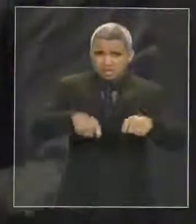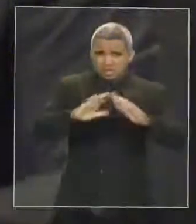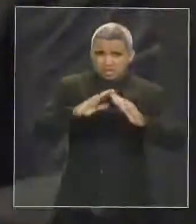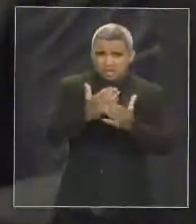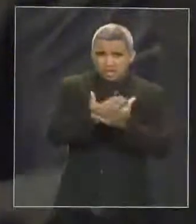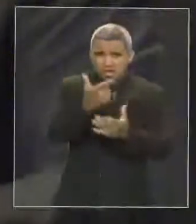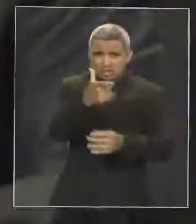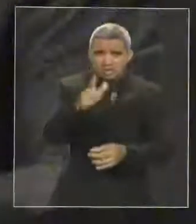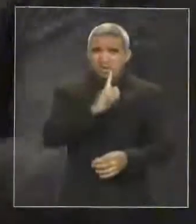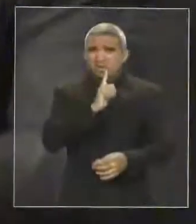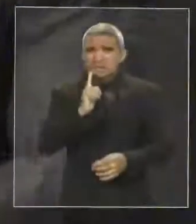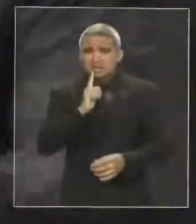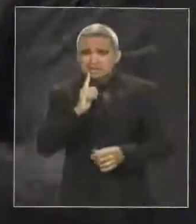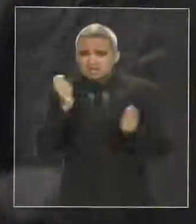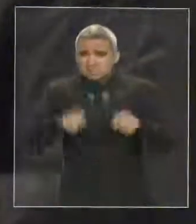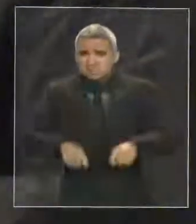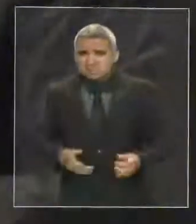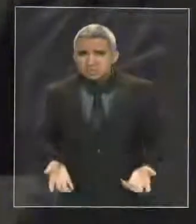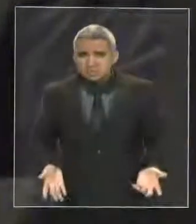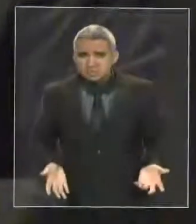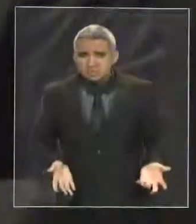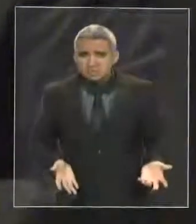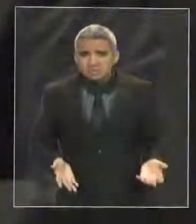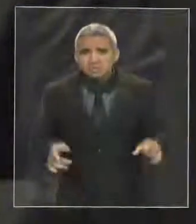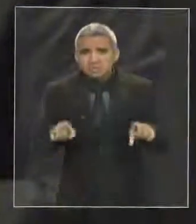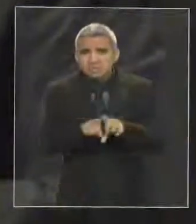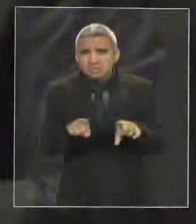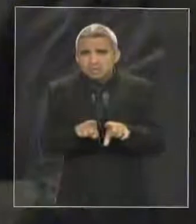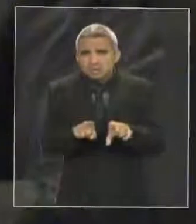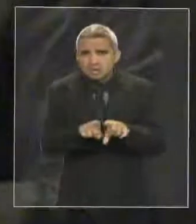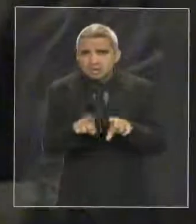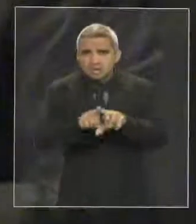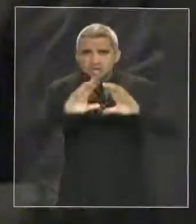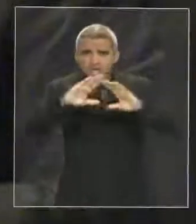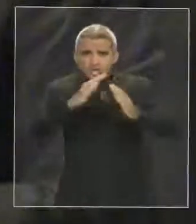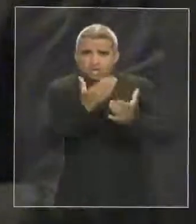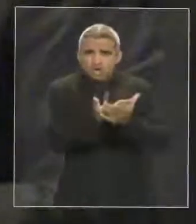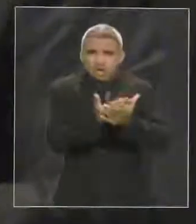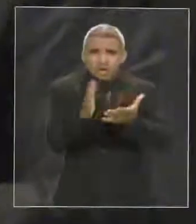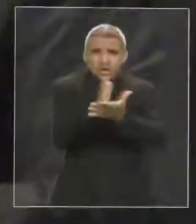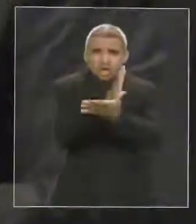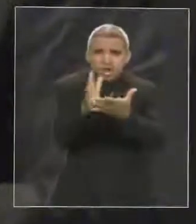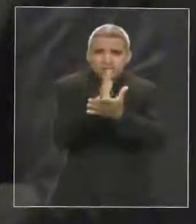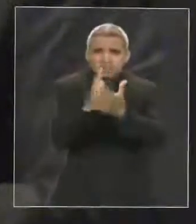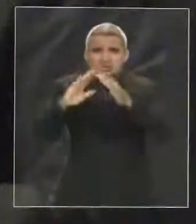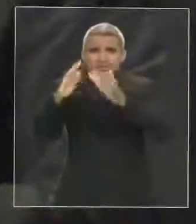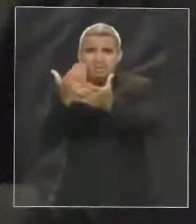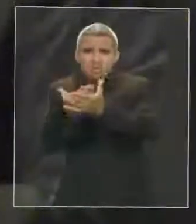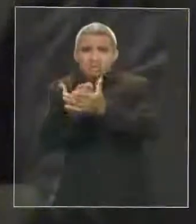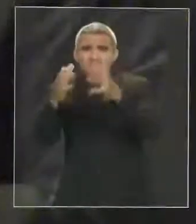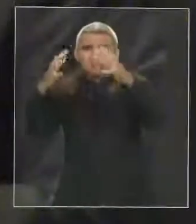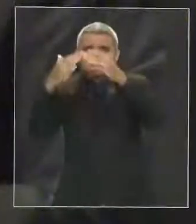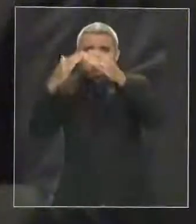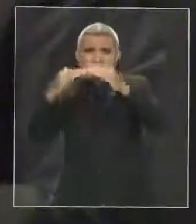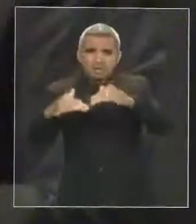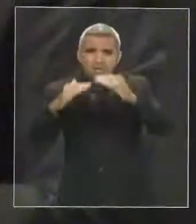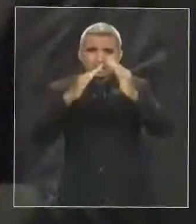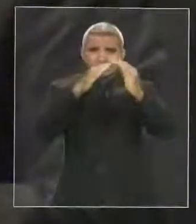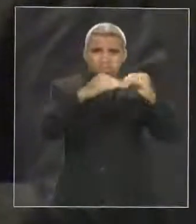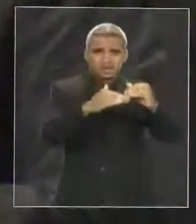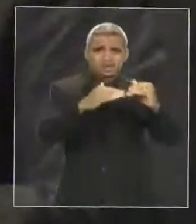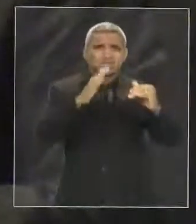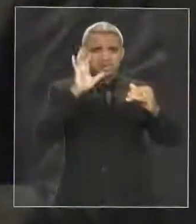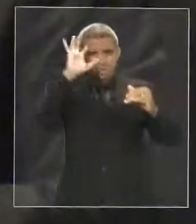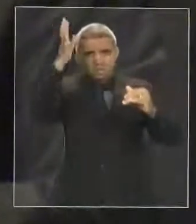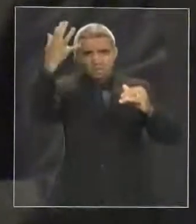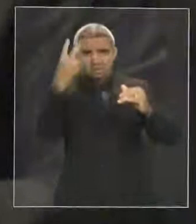É digno deixar as escolas caindo, como é o caso de São Luís, onde nós temos já dois casos de telhados de escola